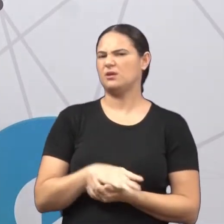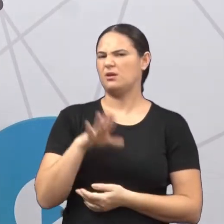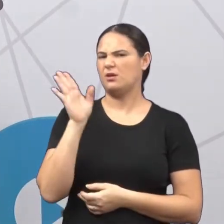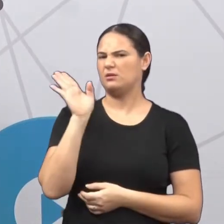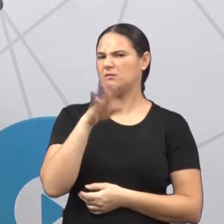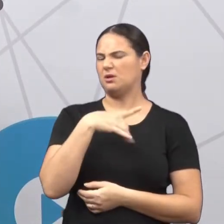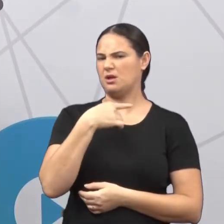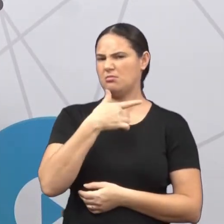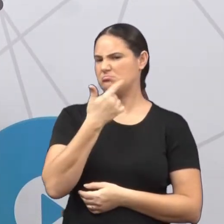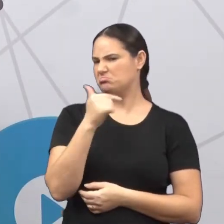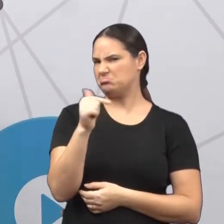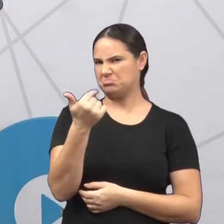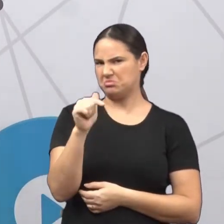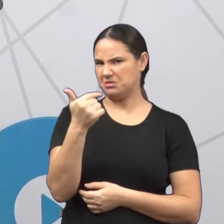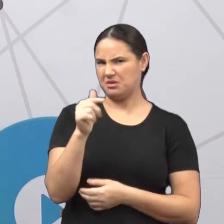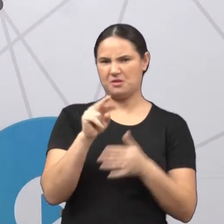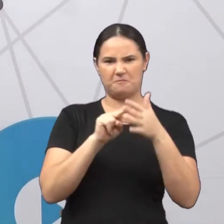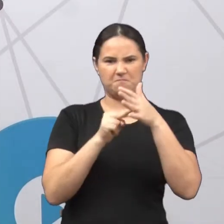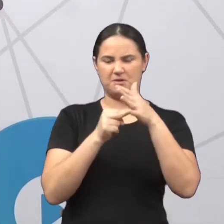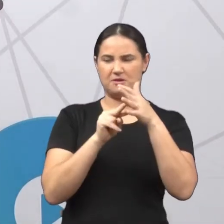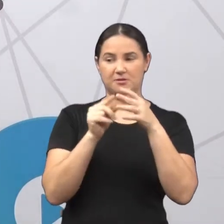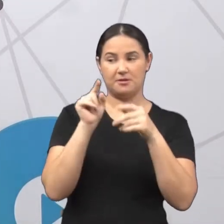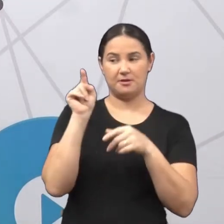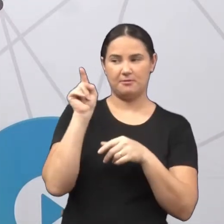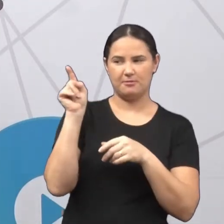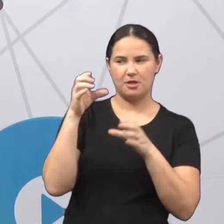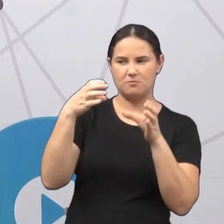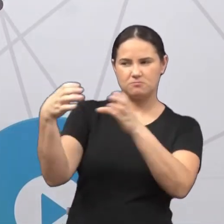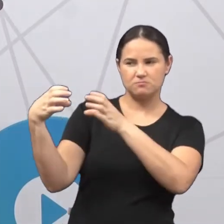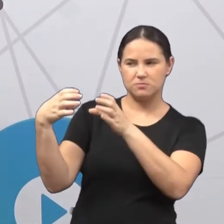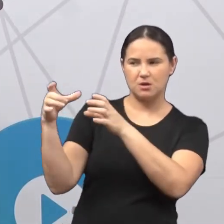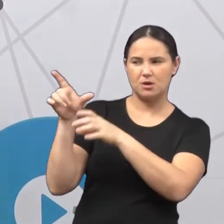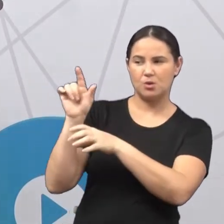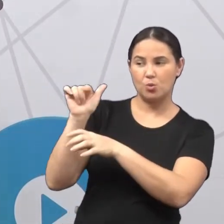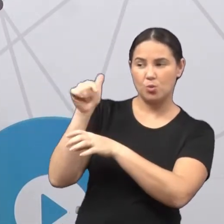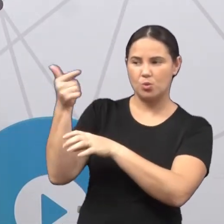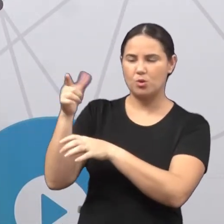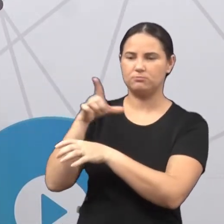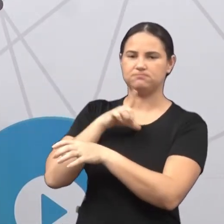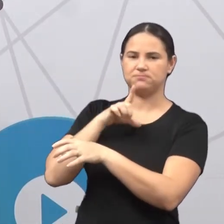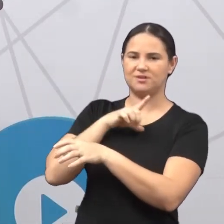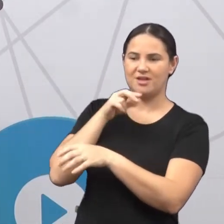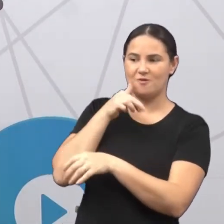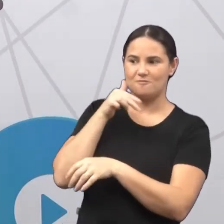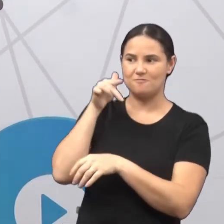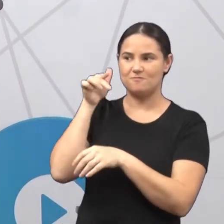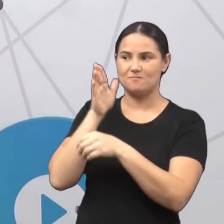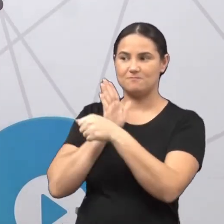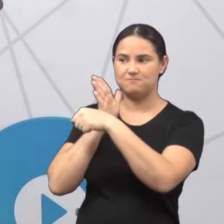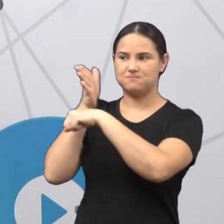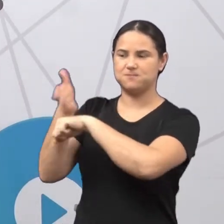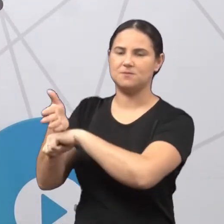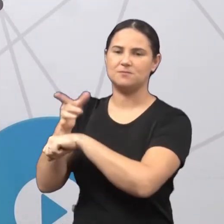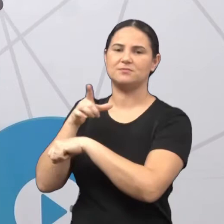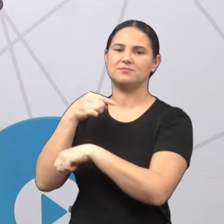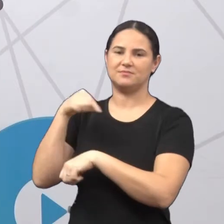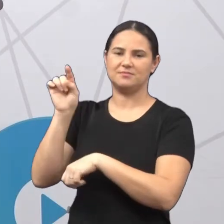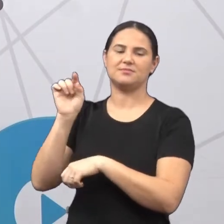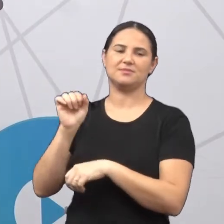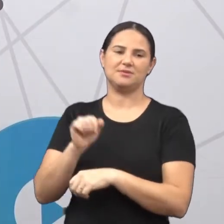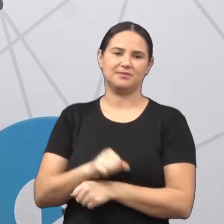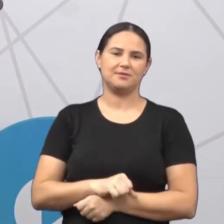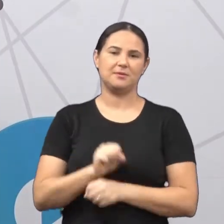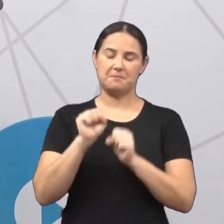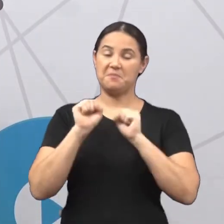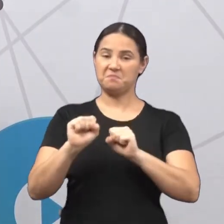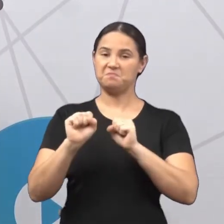professor. Mas no bairro do lado tem, eu vou. Eu pego um pouquinho, né? Da praça do bairro vizinho. Mas